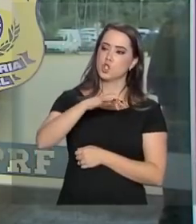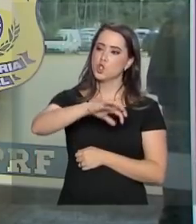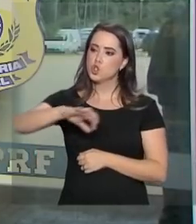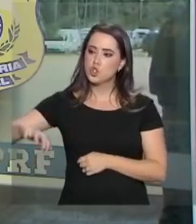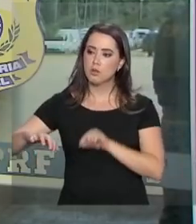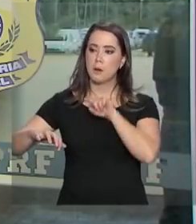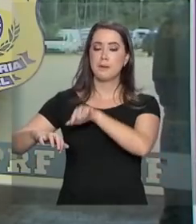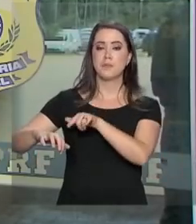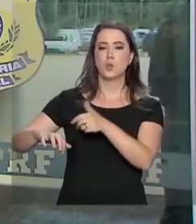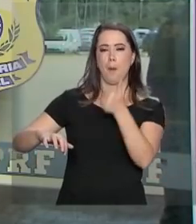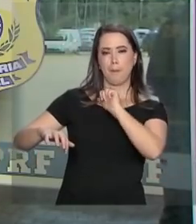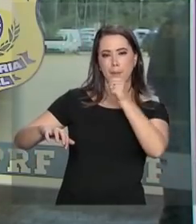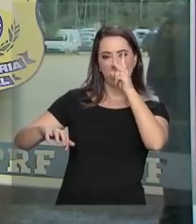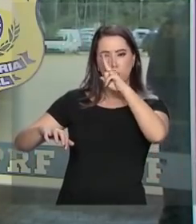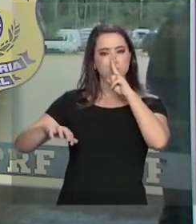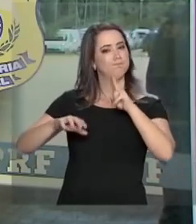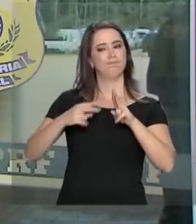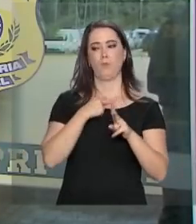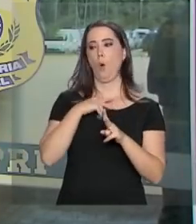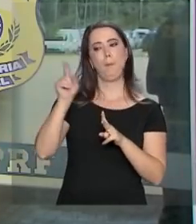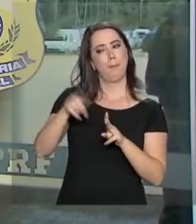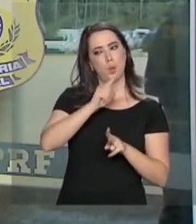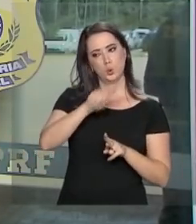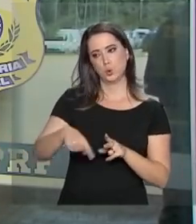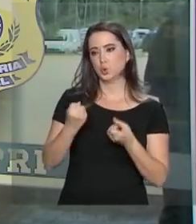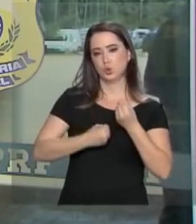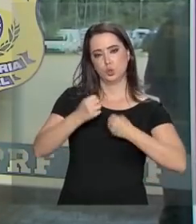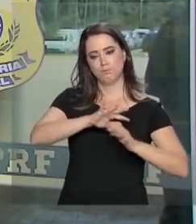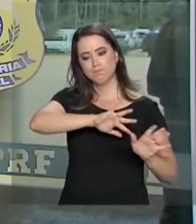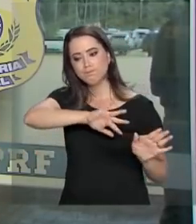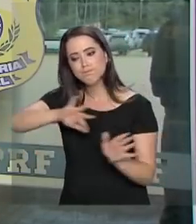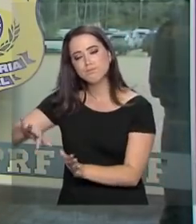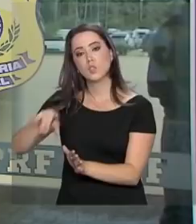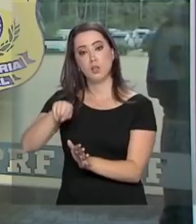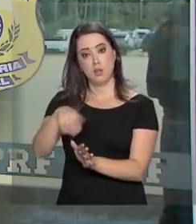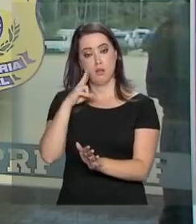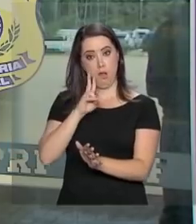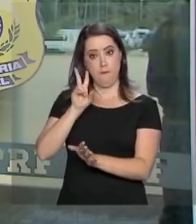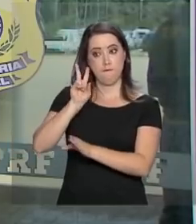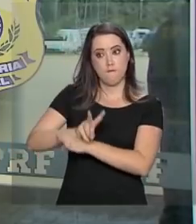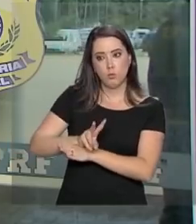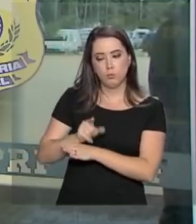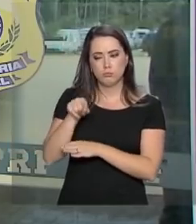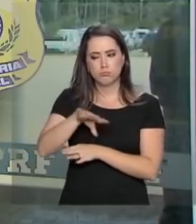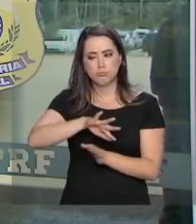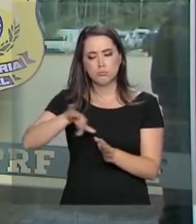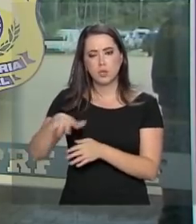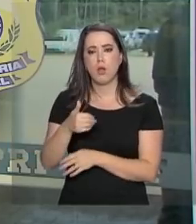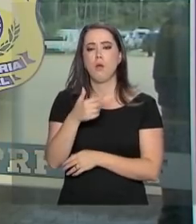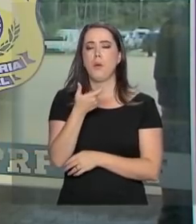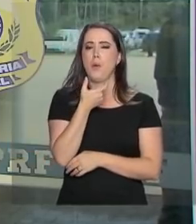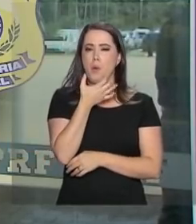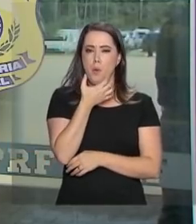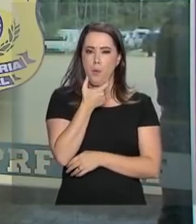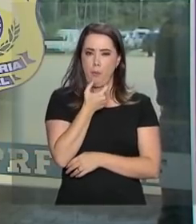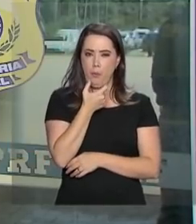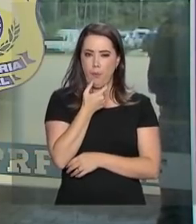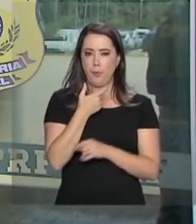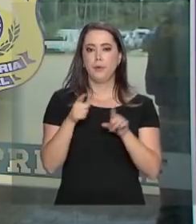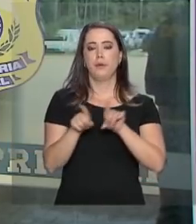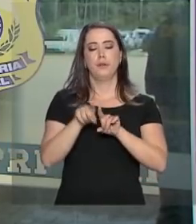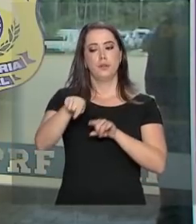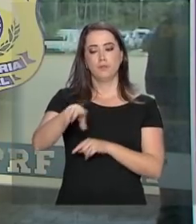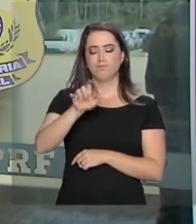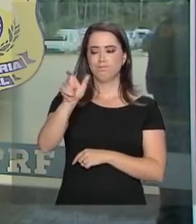de circulação centenas de motoristas que estavam dirigindo embriagados, que foram flagrados a partir do teste do etilômetro da PRF,